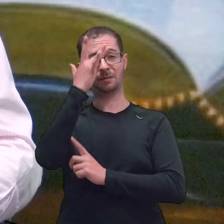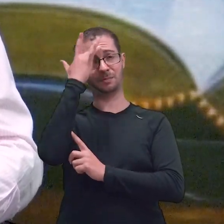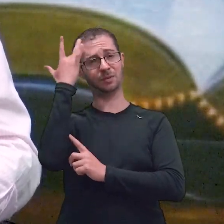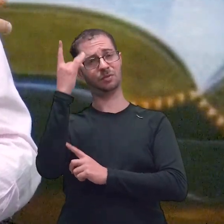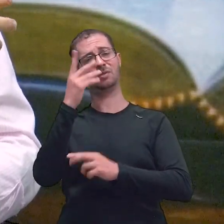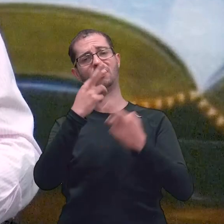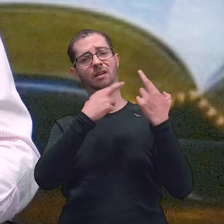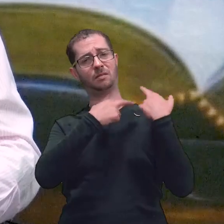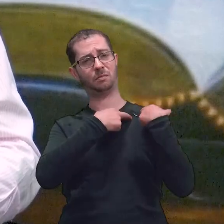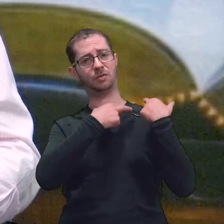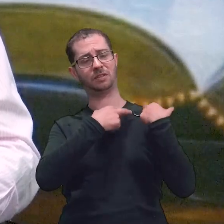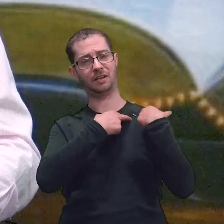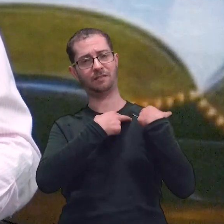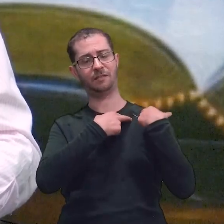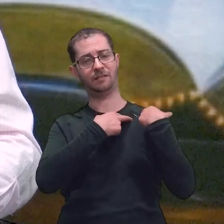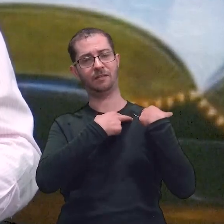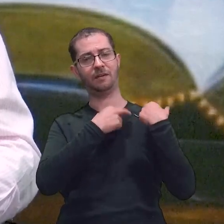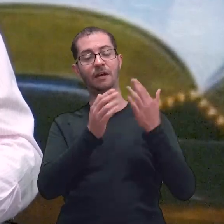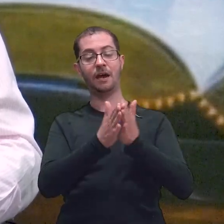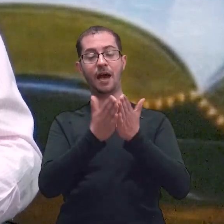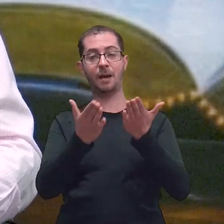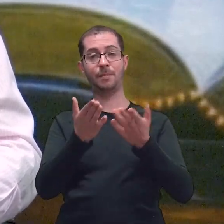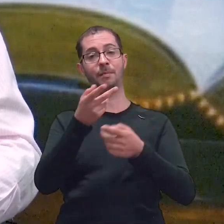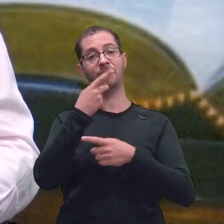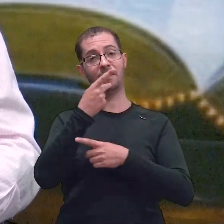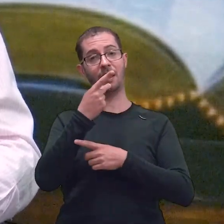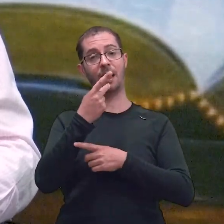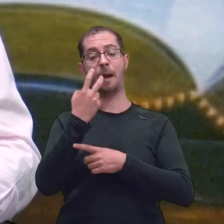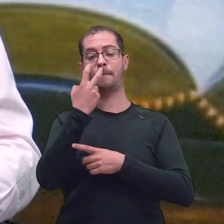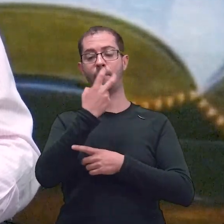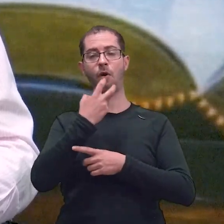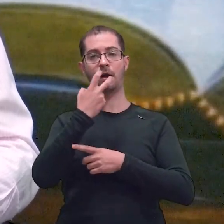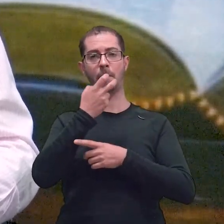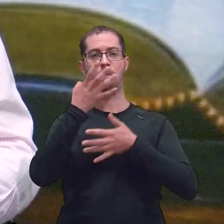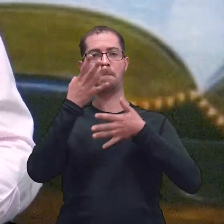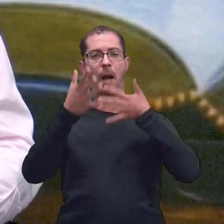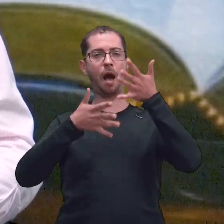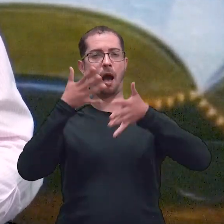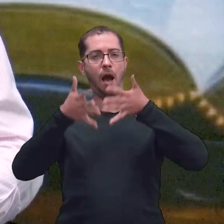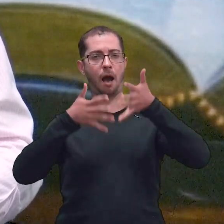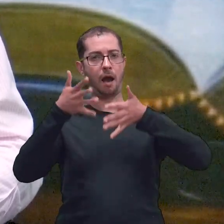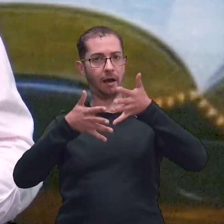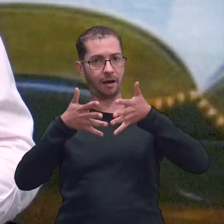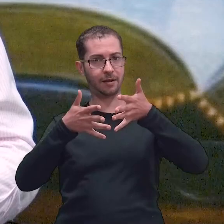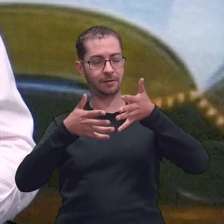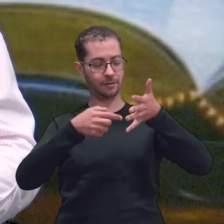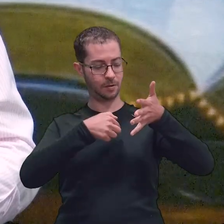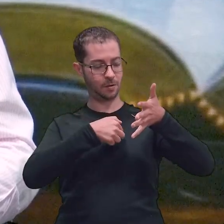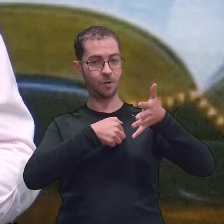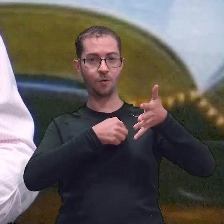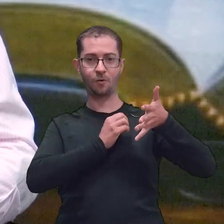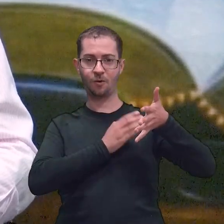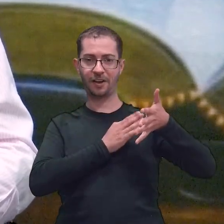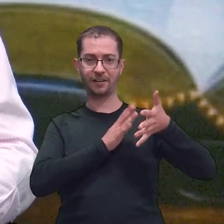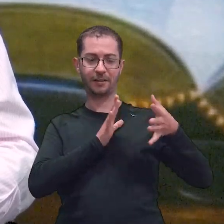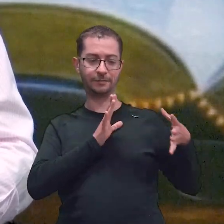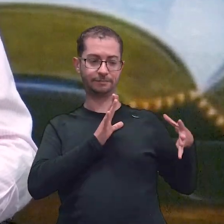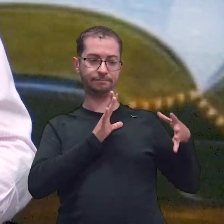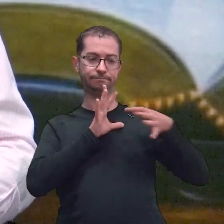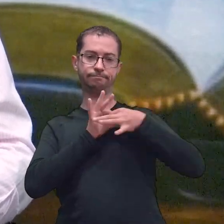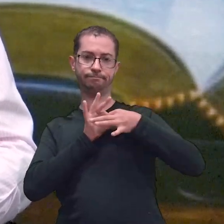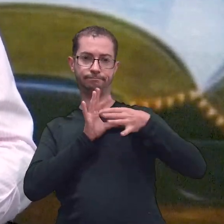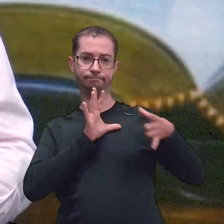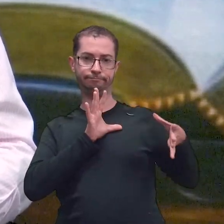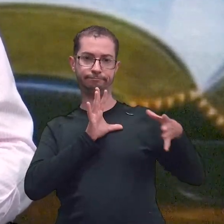a Bíblia fala também que a boca fala do que o coração está cheio. Do que nós temos nos alimentado? O que tem sido o nosso alimento?